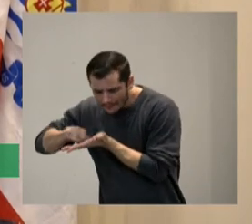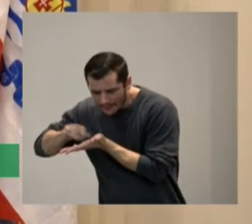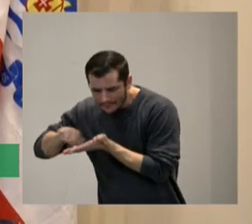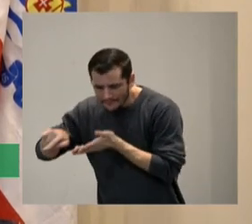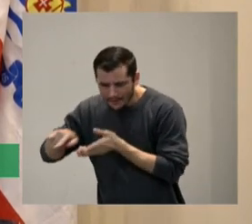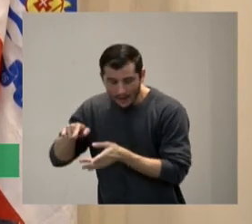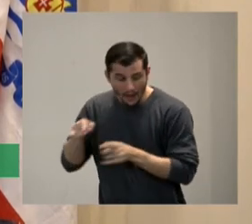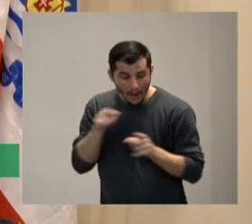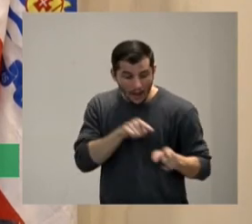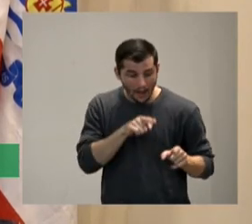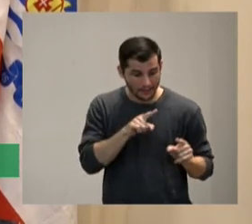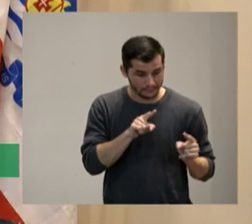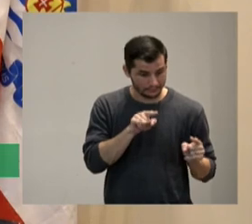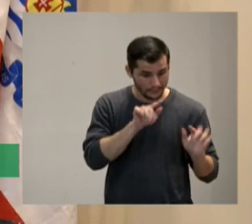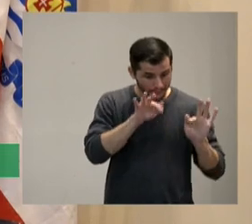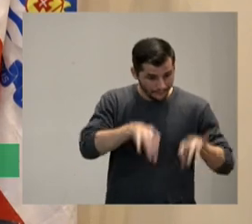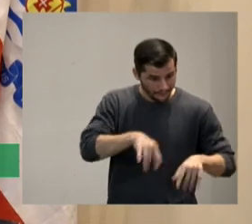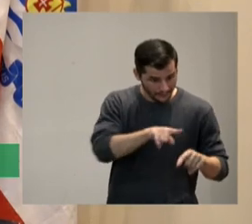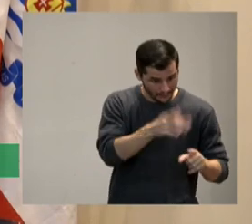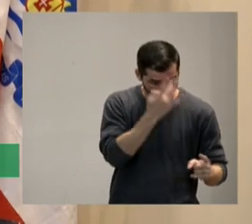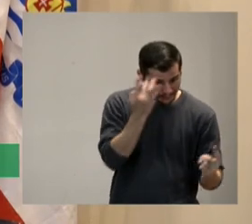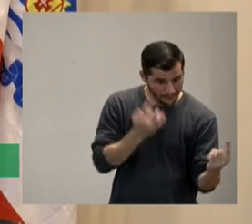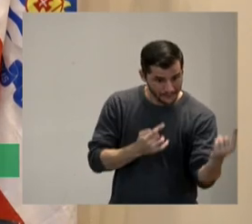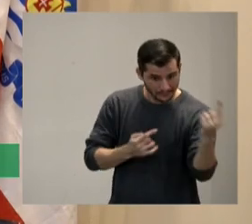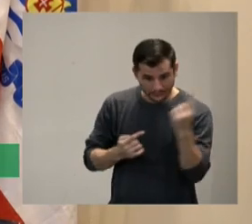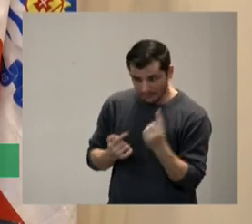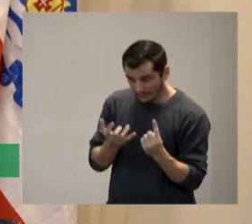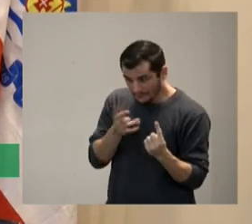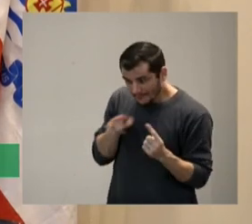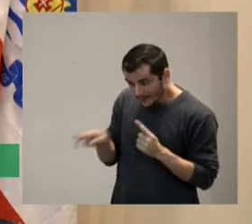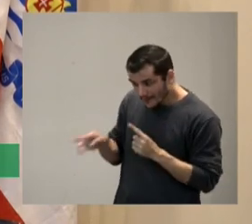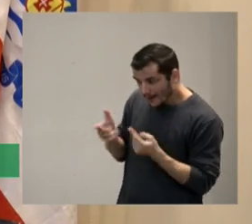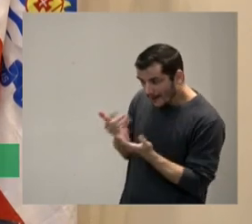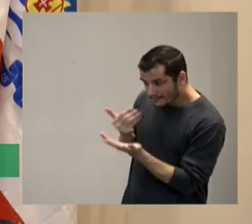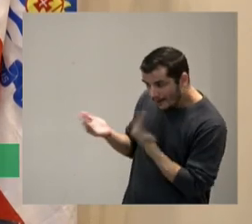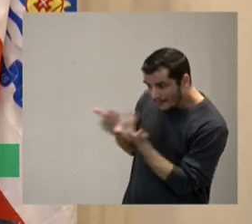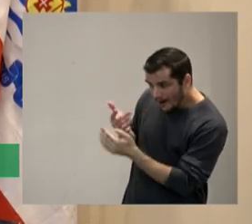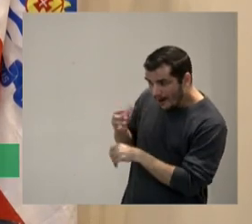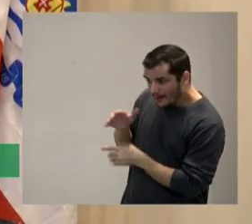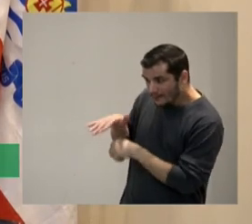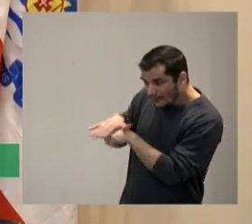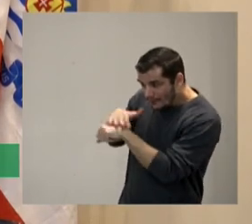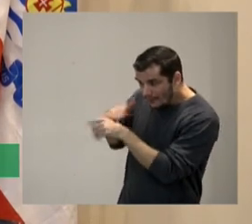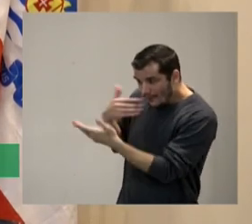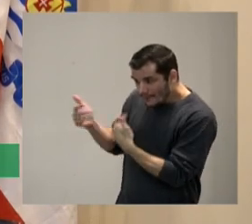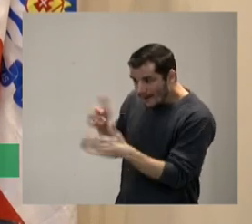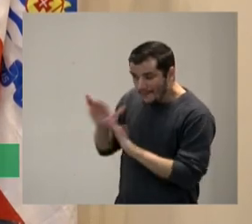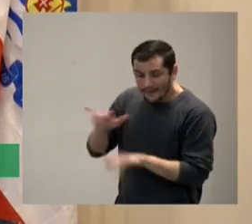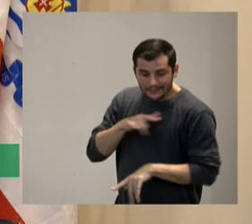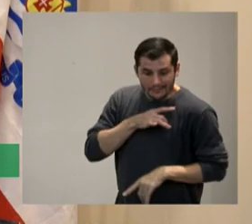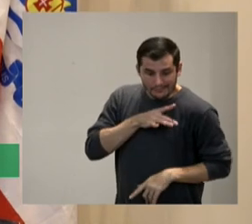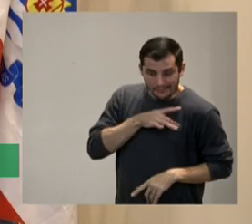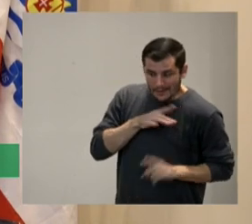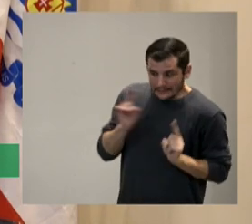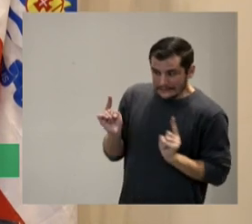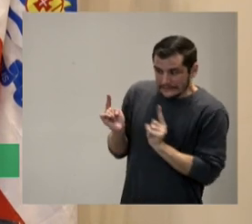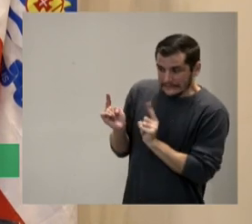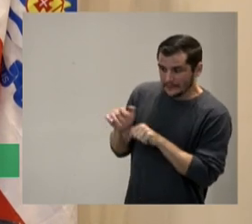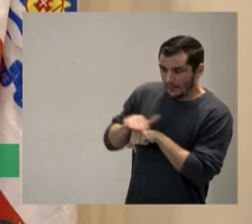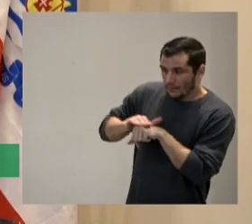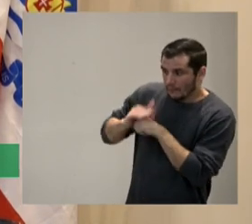uma pessoa falou eu não sei eu sempre quis falar com ele mas eu tenho medo de chegar nele e não conseguir conversar